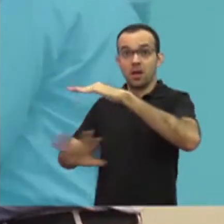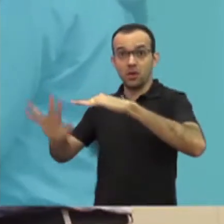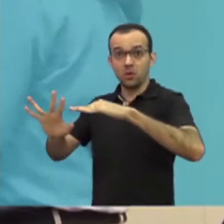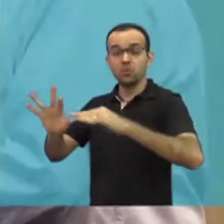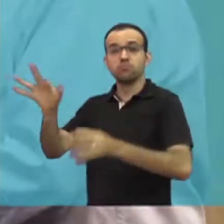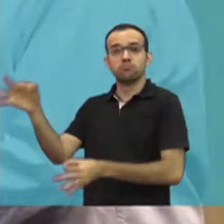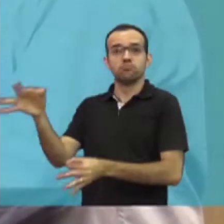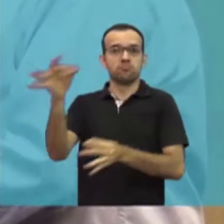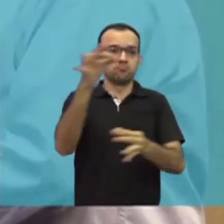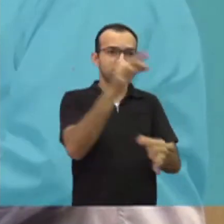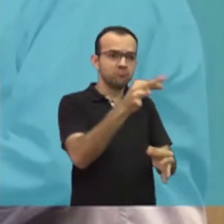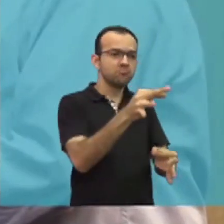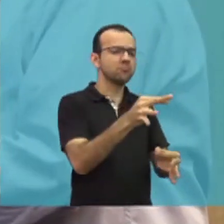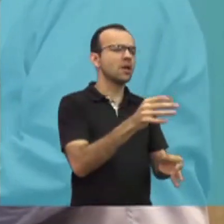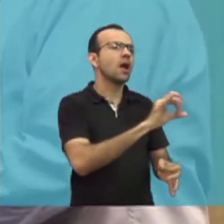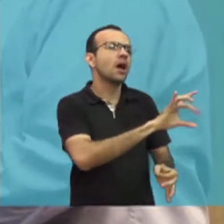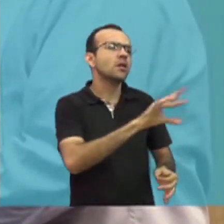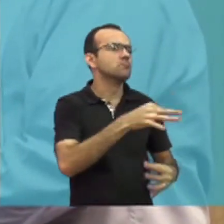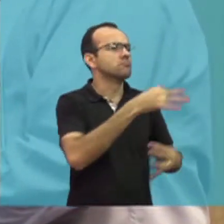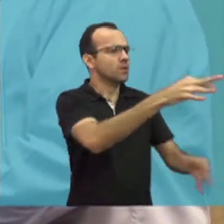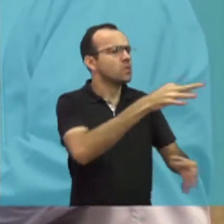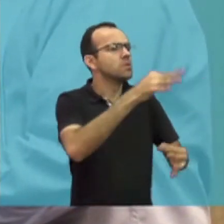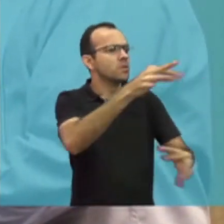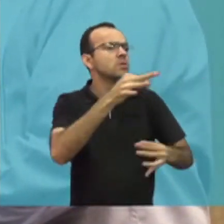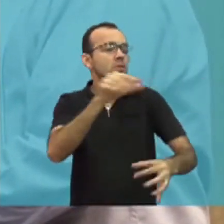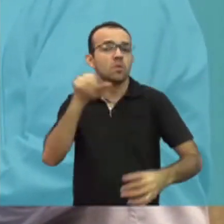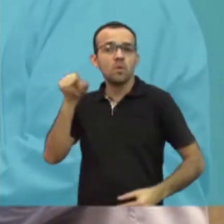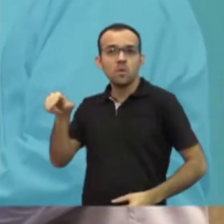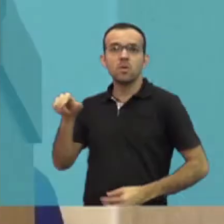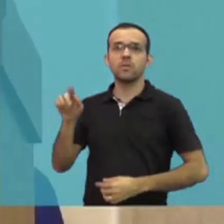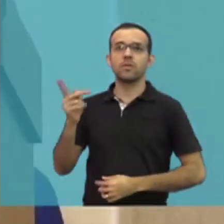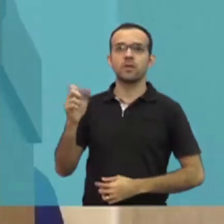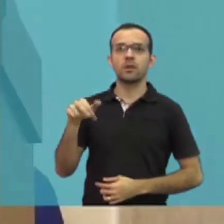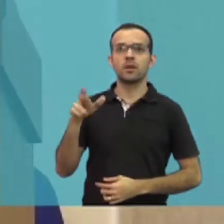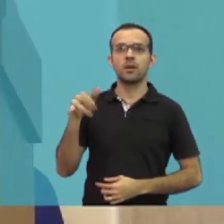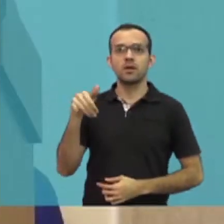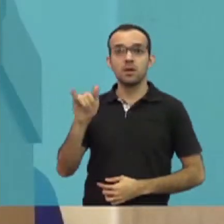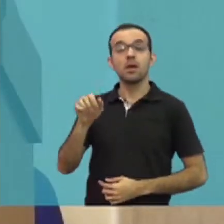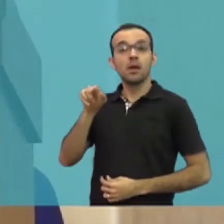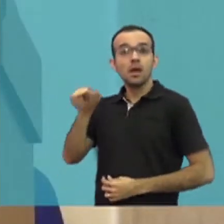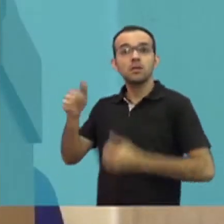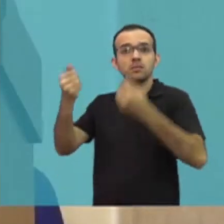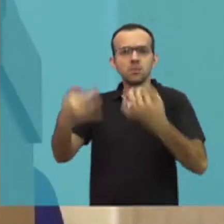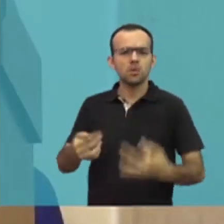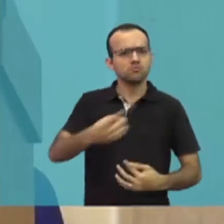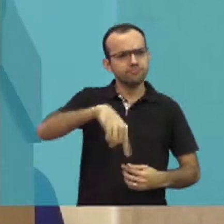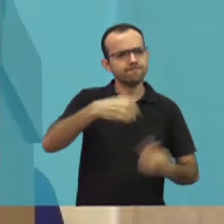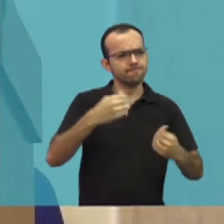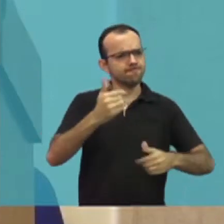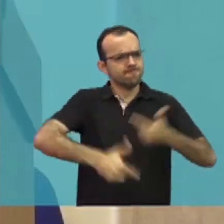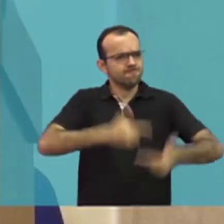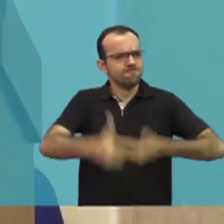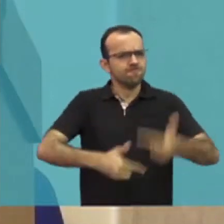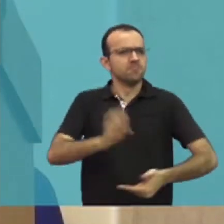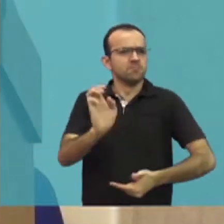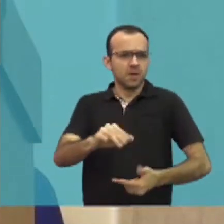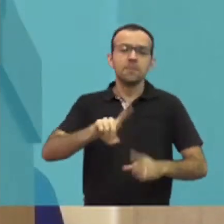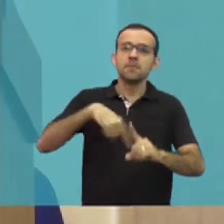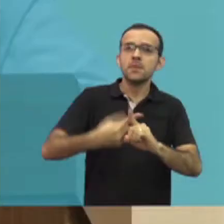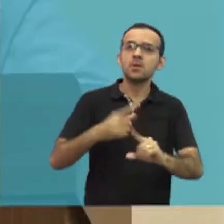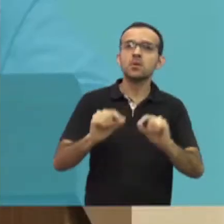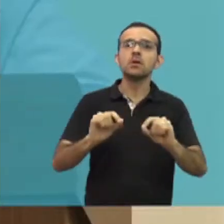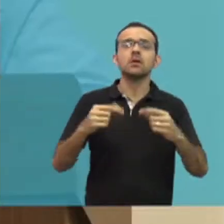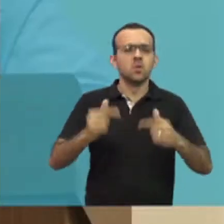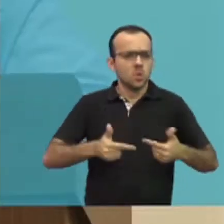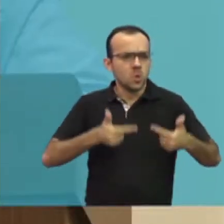termo de posse da mão do reitor da UFC, Henri de Holanda Campos, que ressaltou a importância da participação ativa de cada